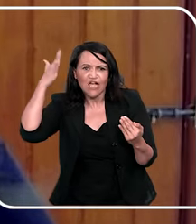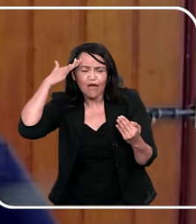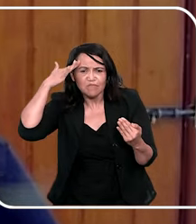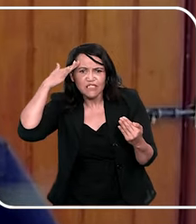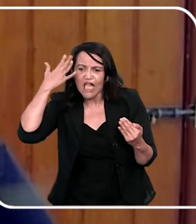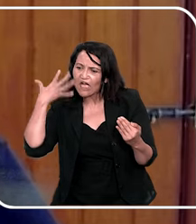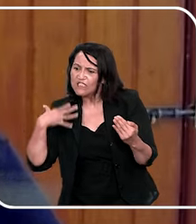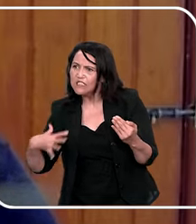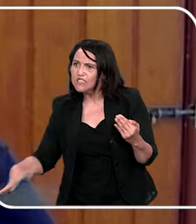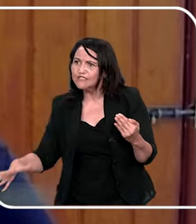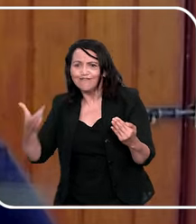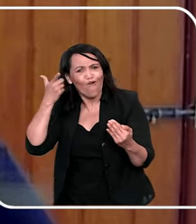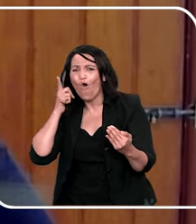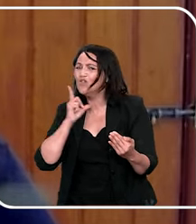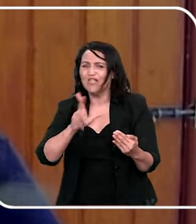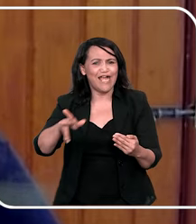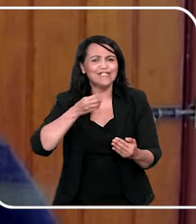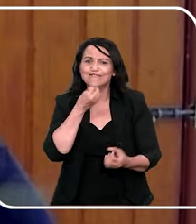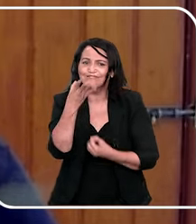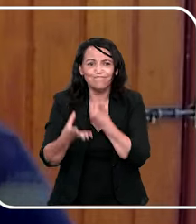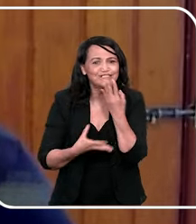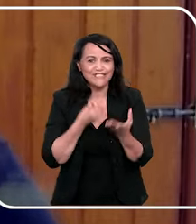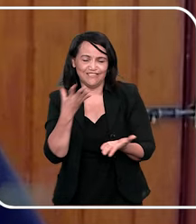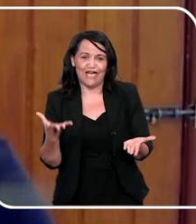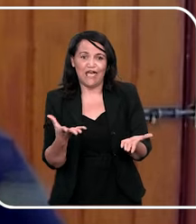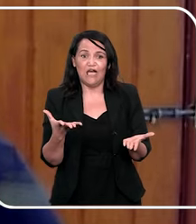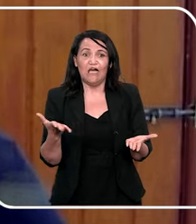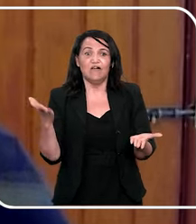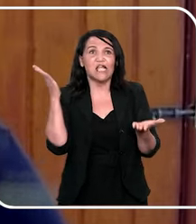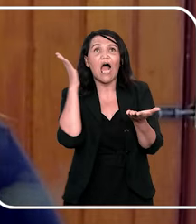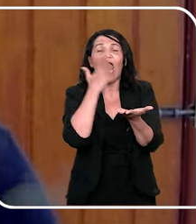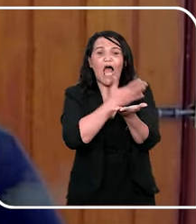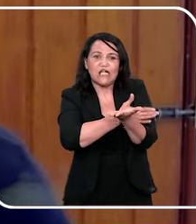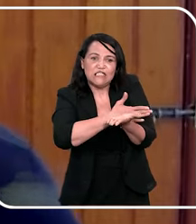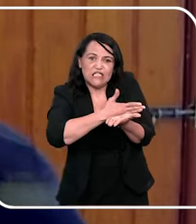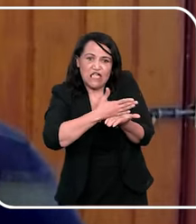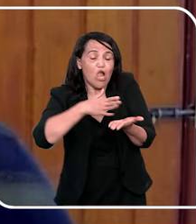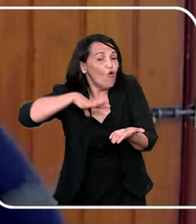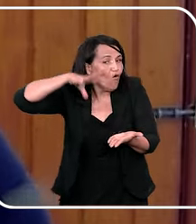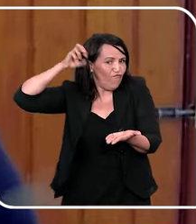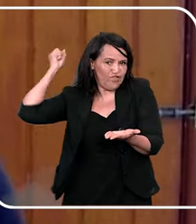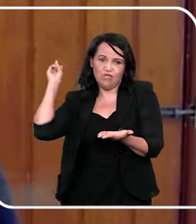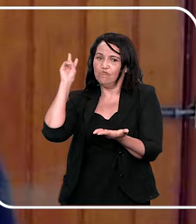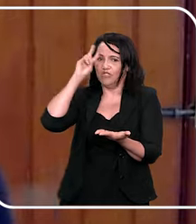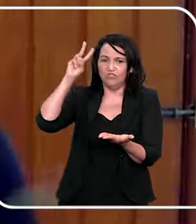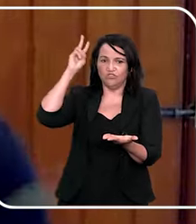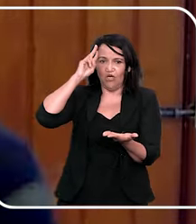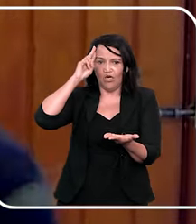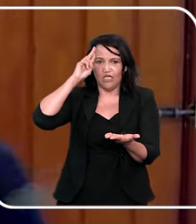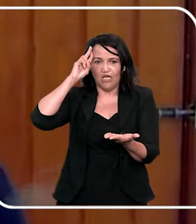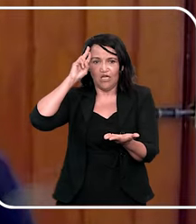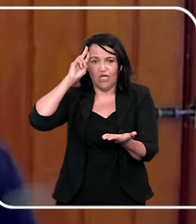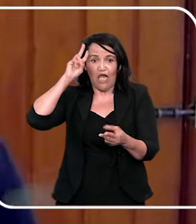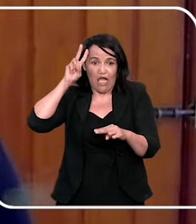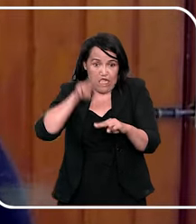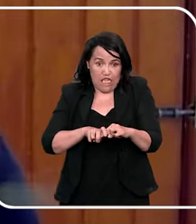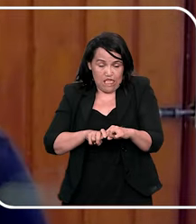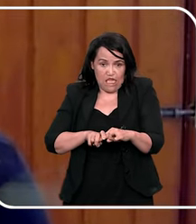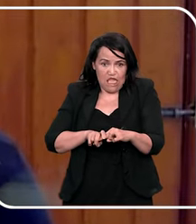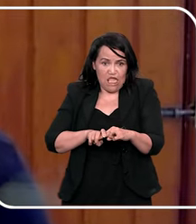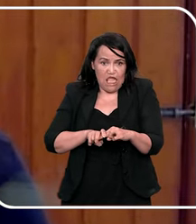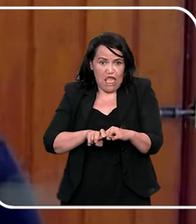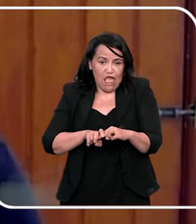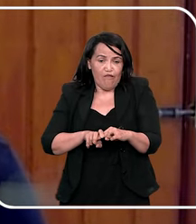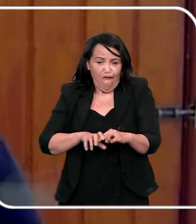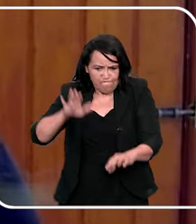e sabem que a criança vai ficar paralisada e às vezes a criança começa, uma história que eu ouvi, a criança inquieta na mesa e a mãe brigando,